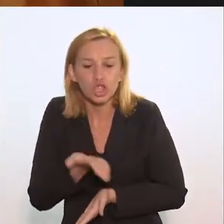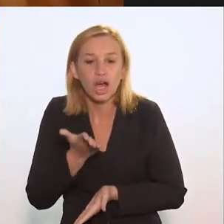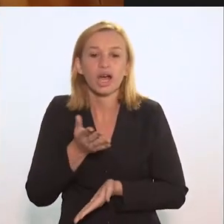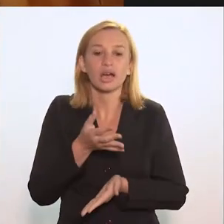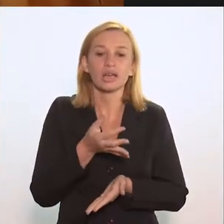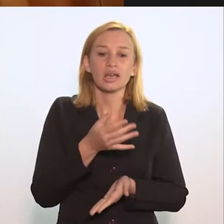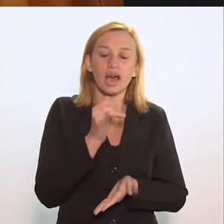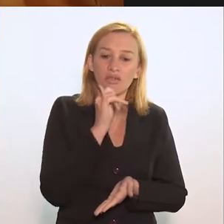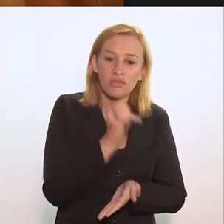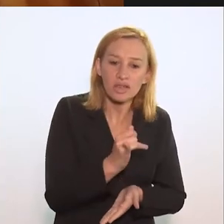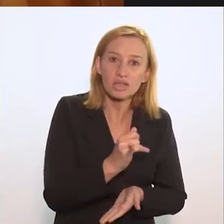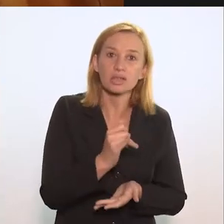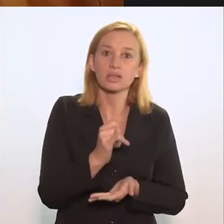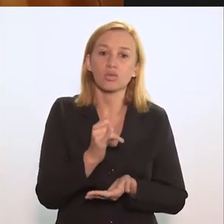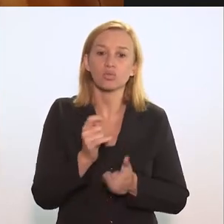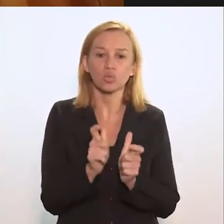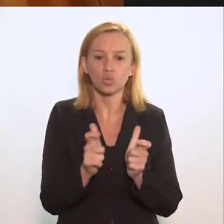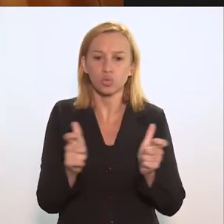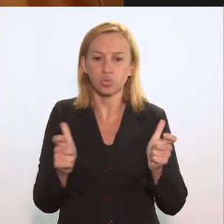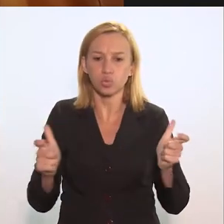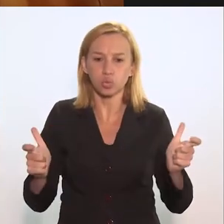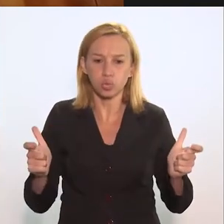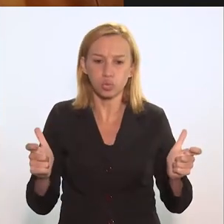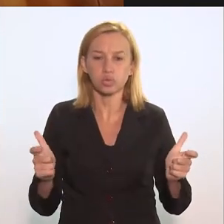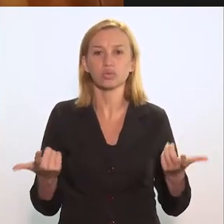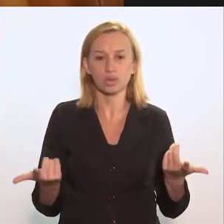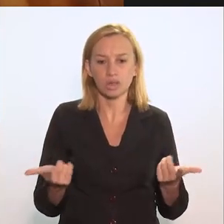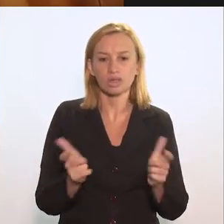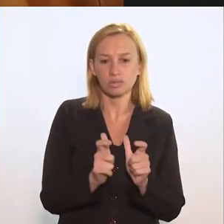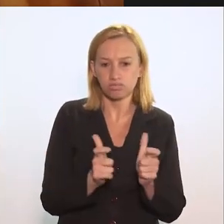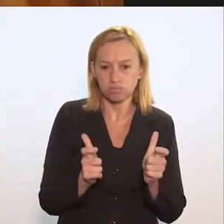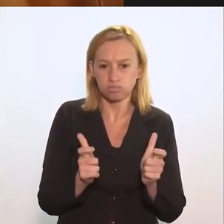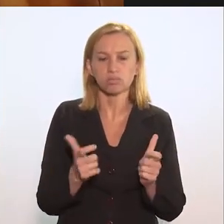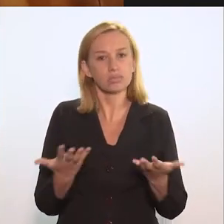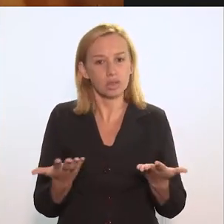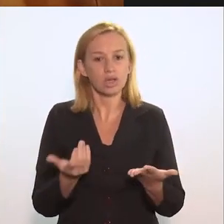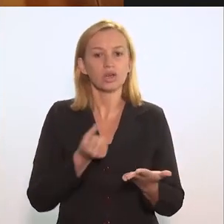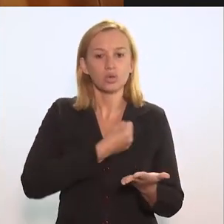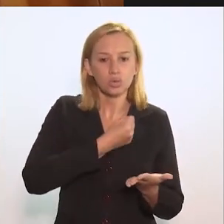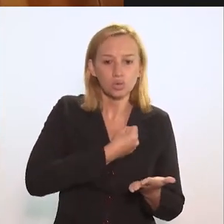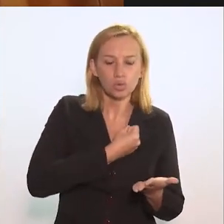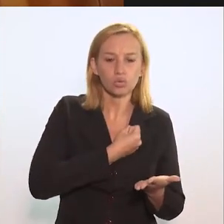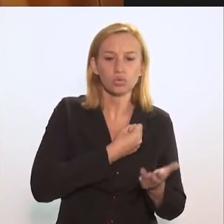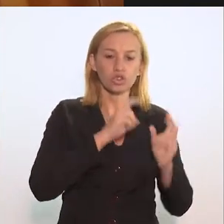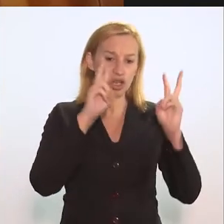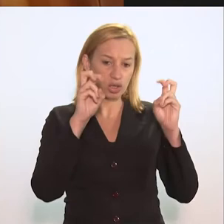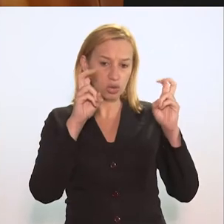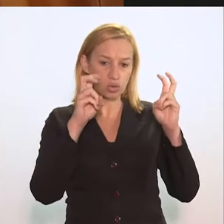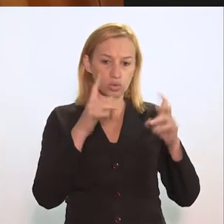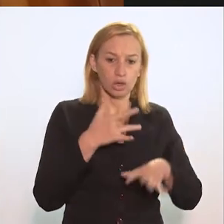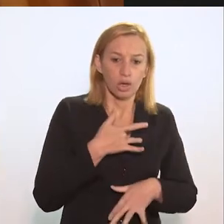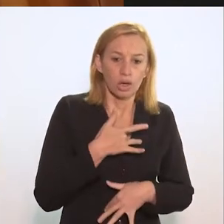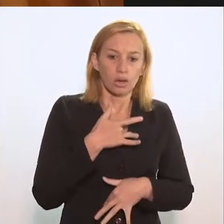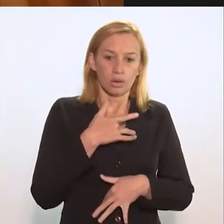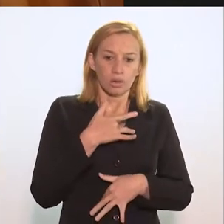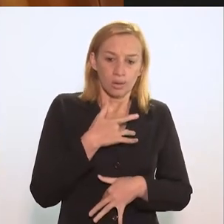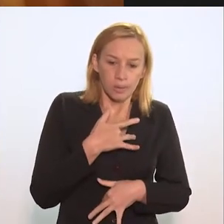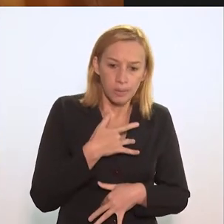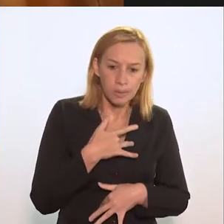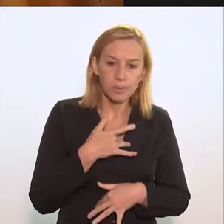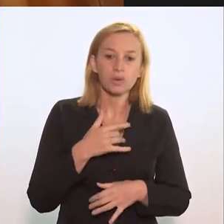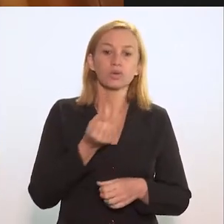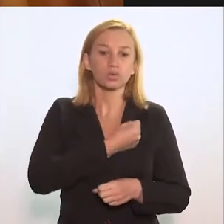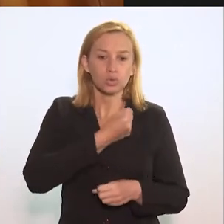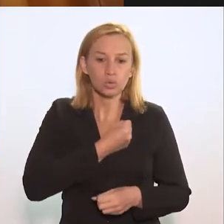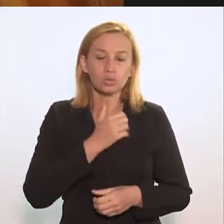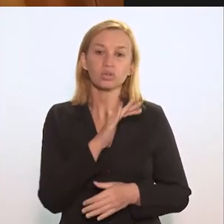já que anunciam um crescimento significativo dos números de casos de tuberculose, de um